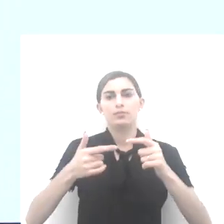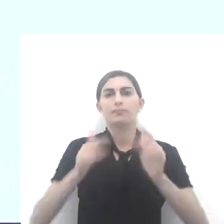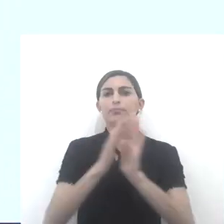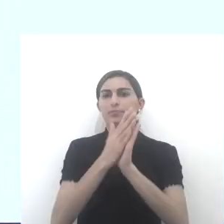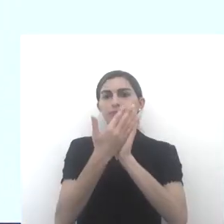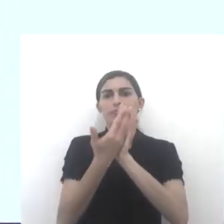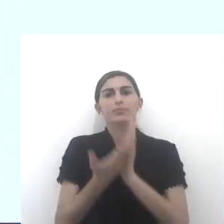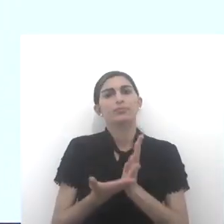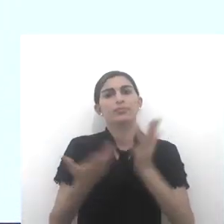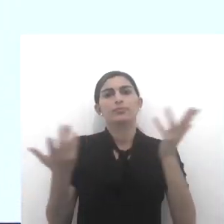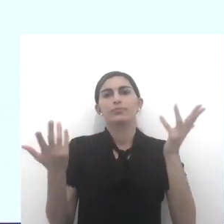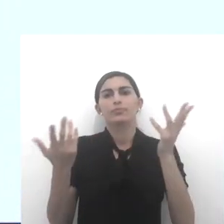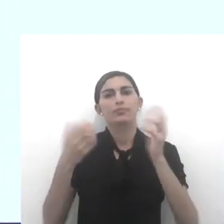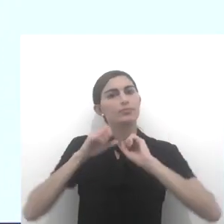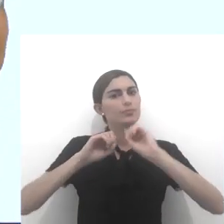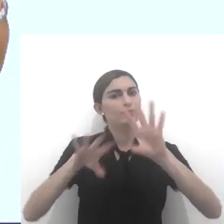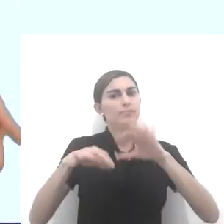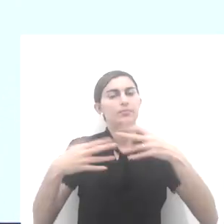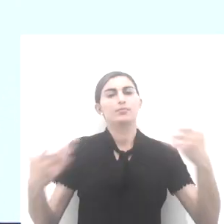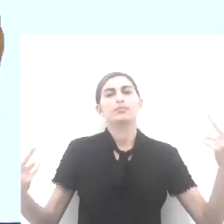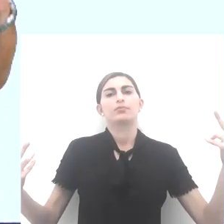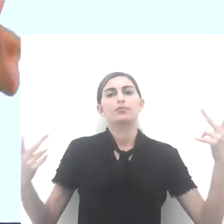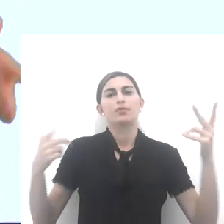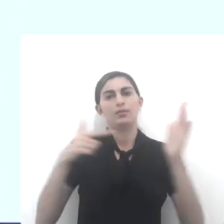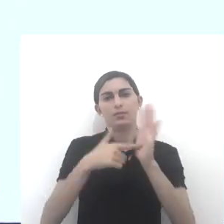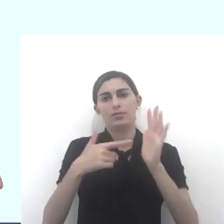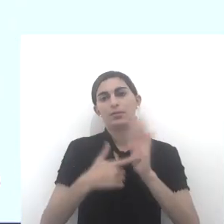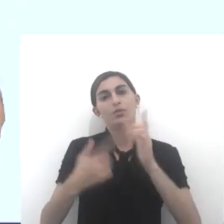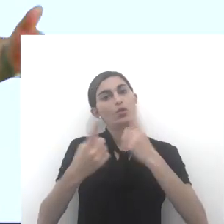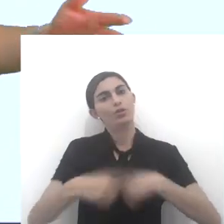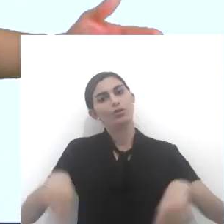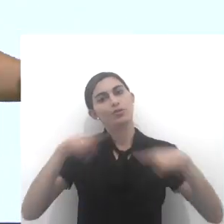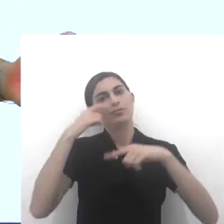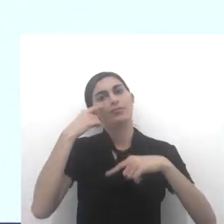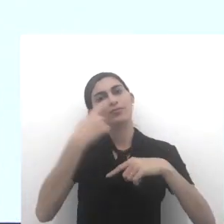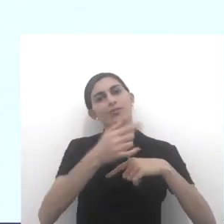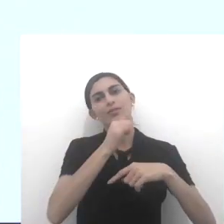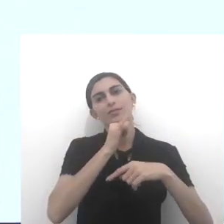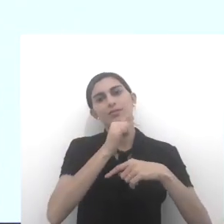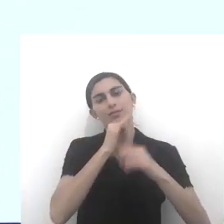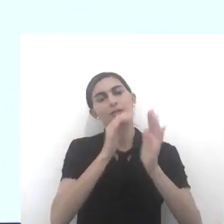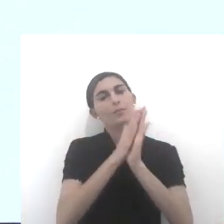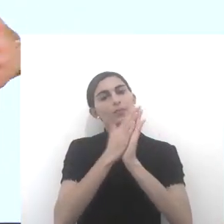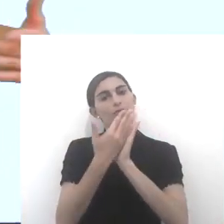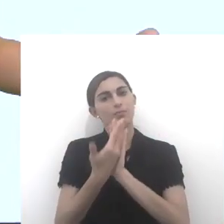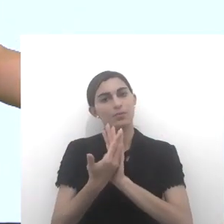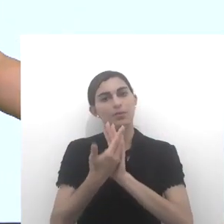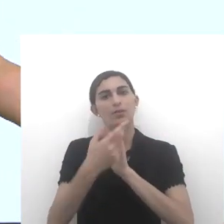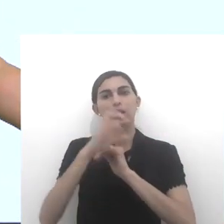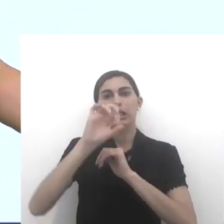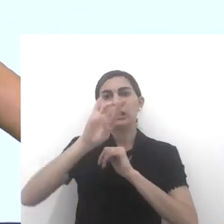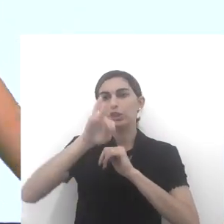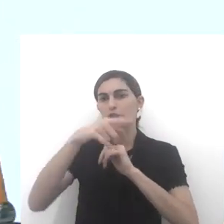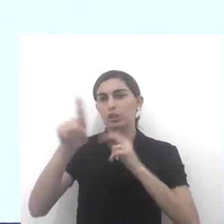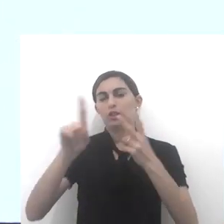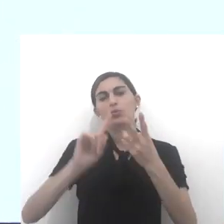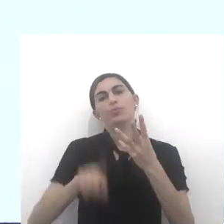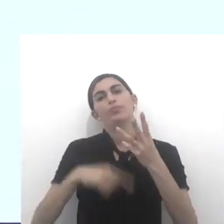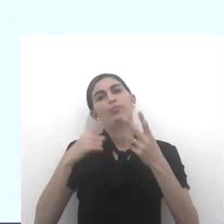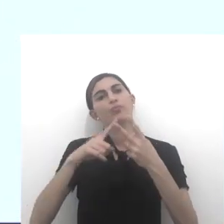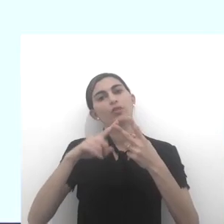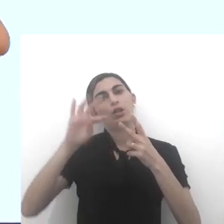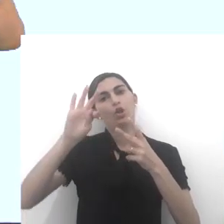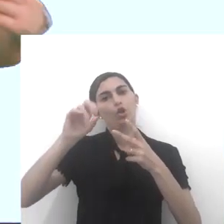a palavra, a palavra revelada, a palavra sagrada. Nós vimos exemplos como a Bíblia para os cristãos,